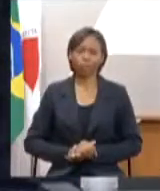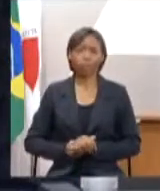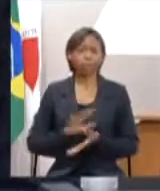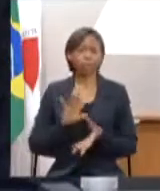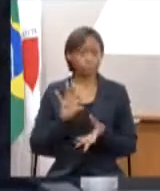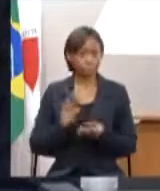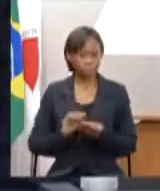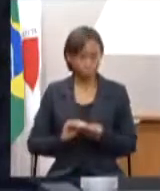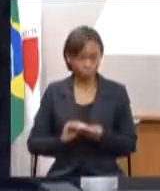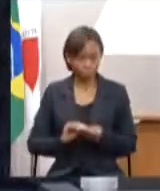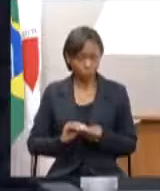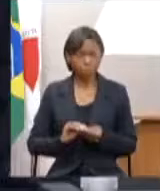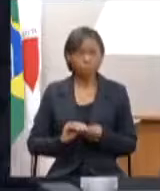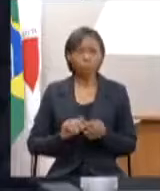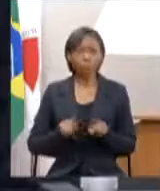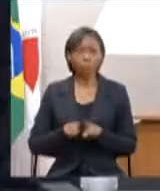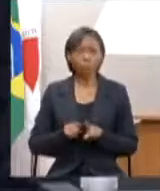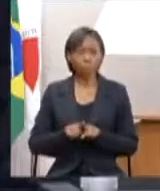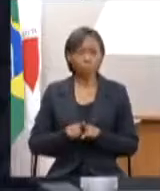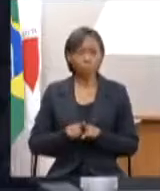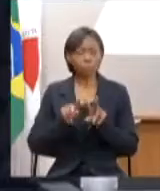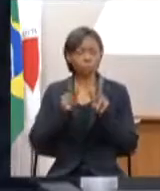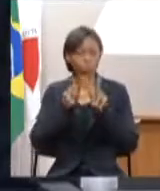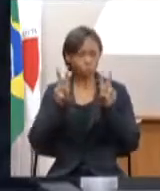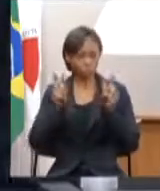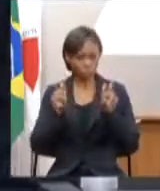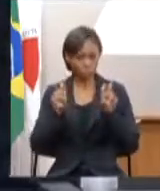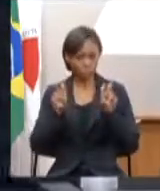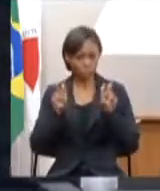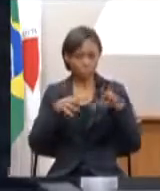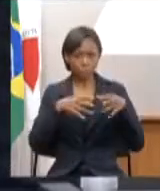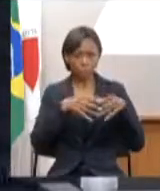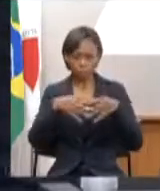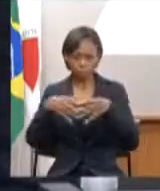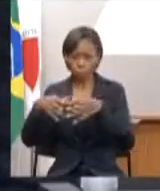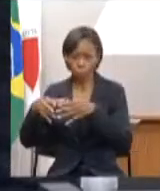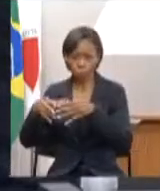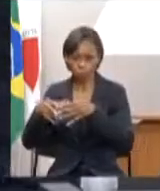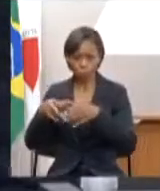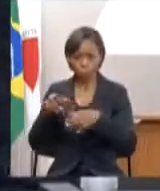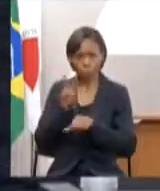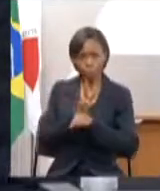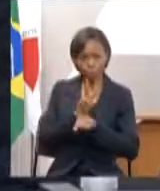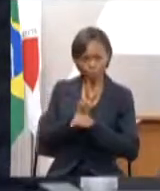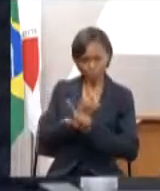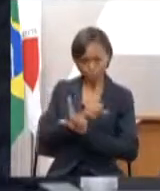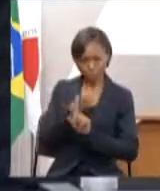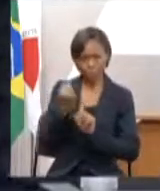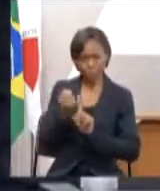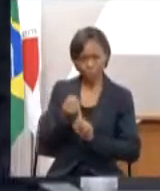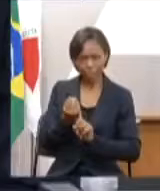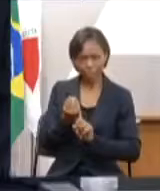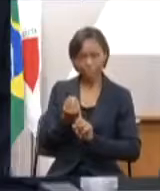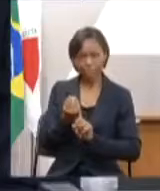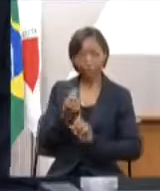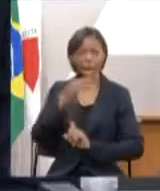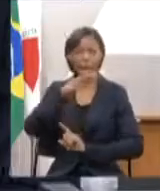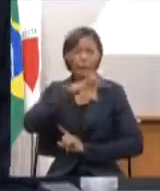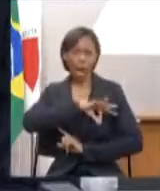sobre a rede de proteção social auxílio emergencial